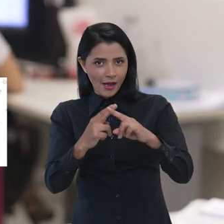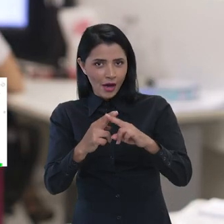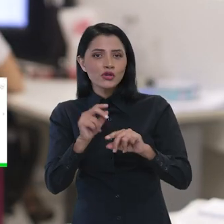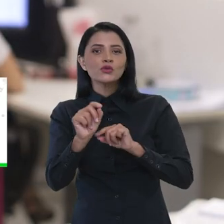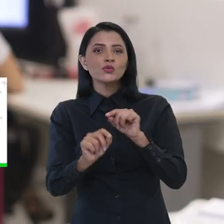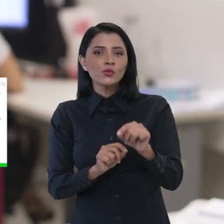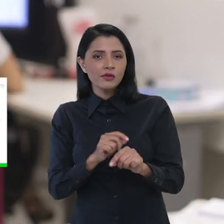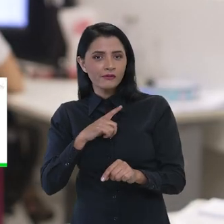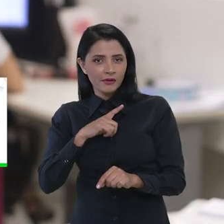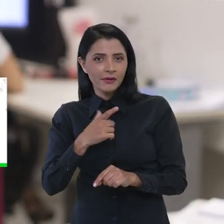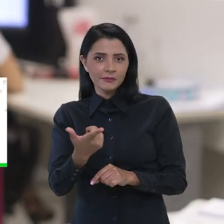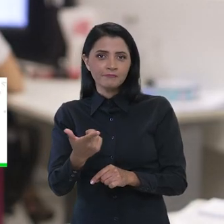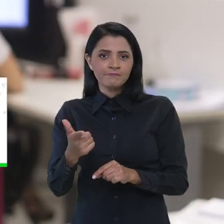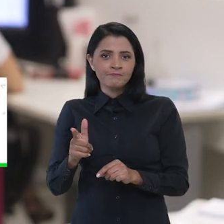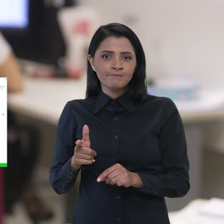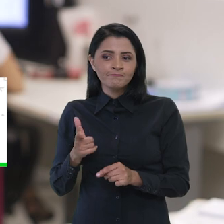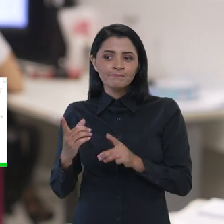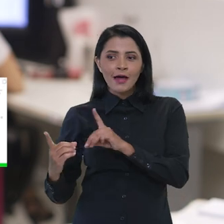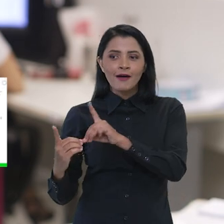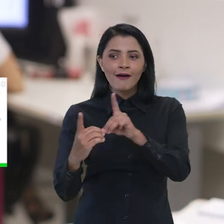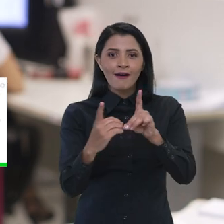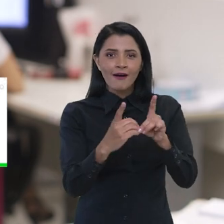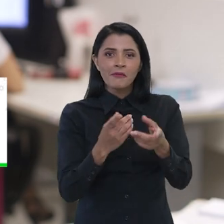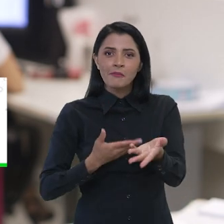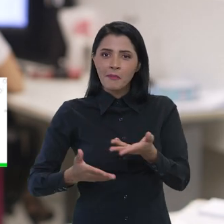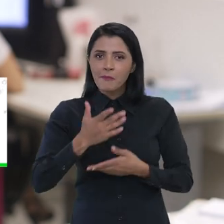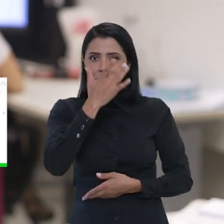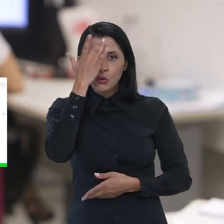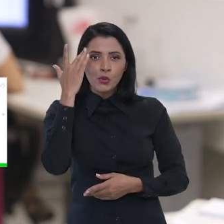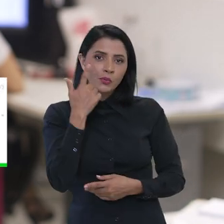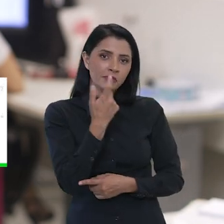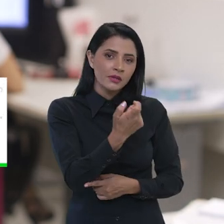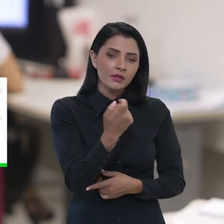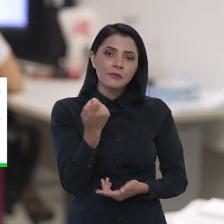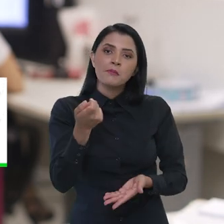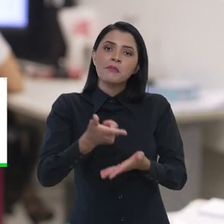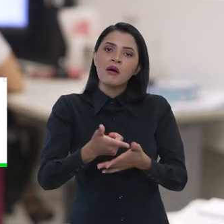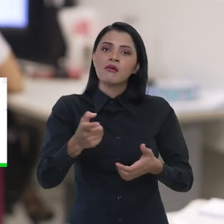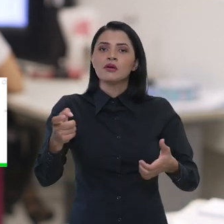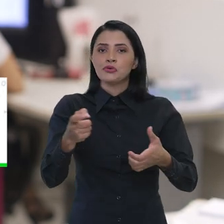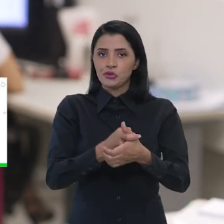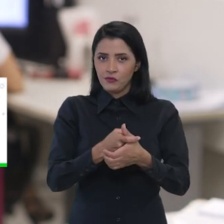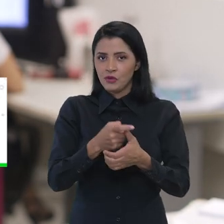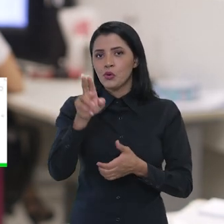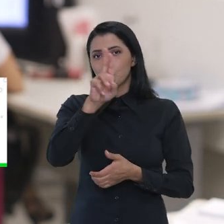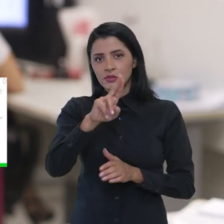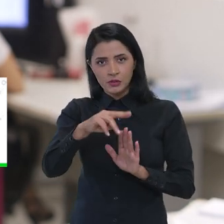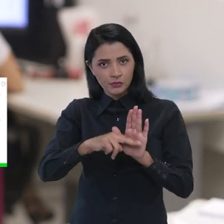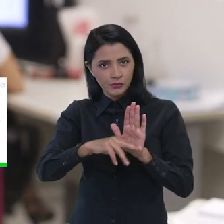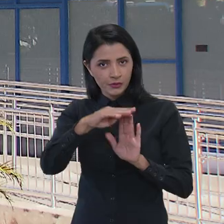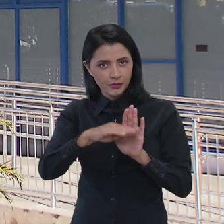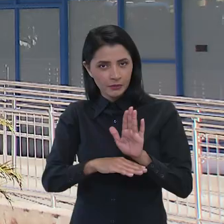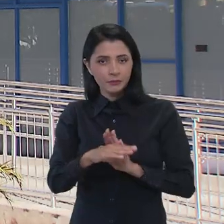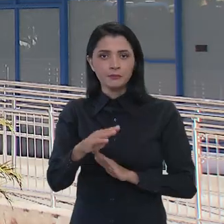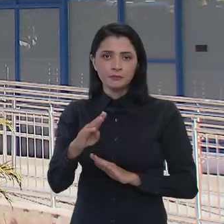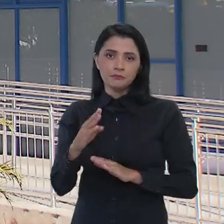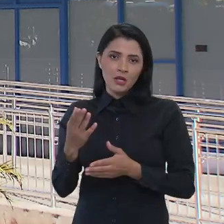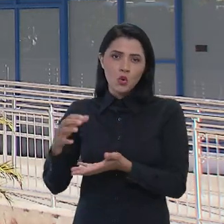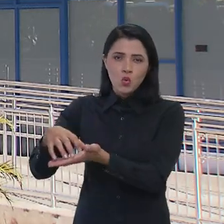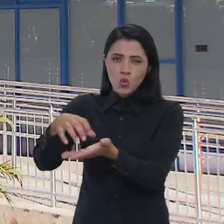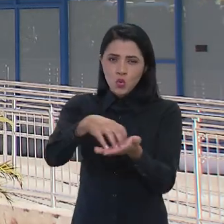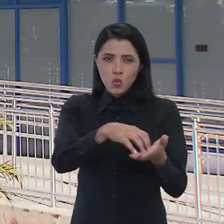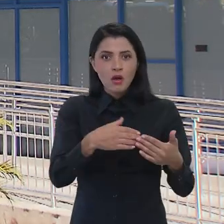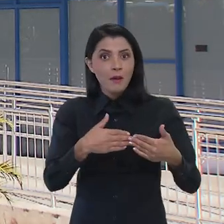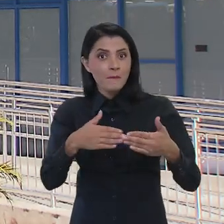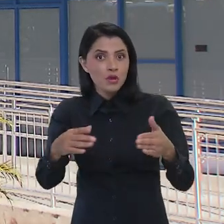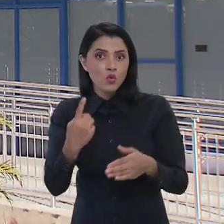Amanhã a Caixa Econômica Federal faz um mutirão para atender o público que quer quitar dívidas por meio do programa. Todas